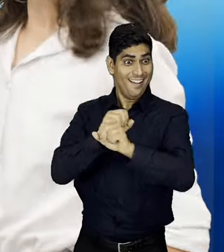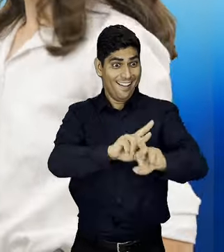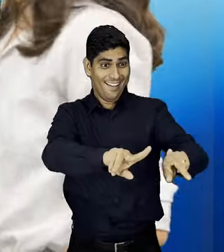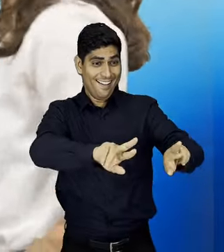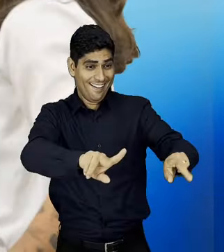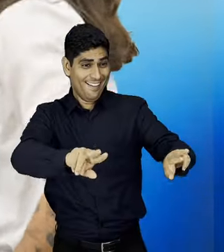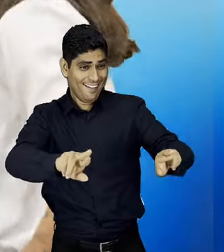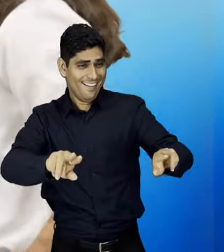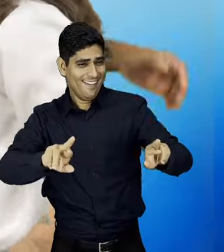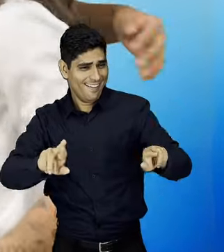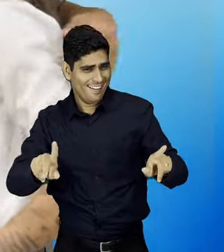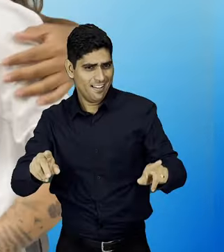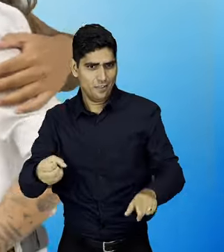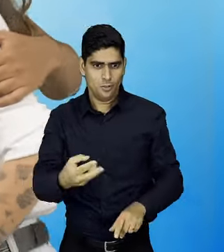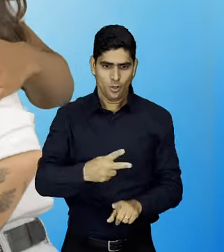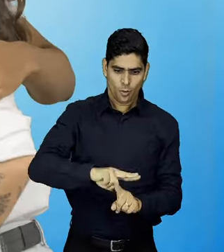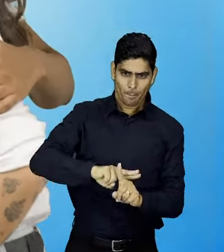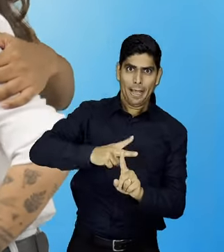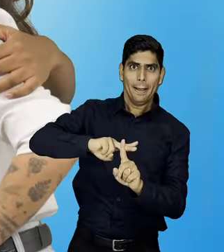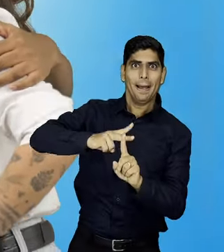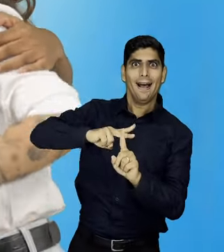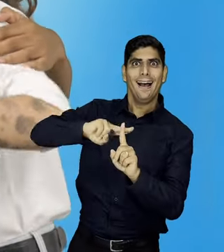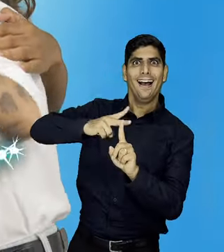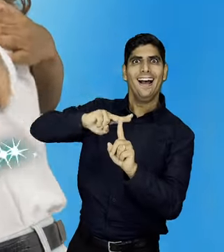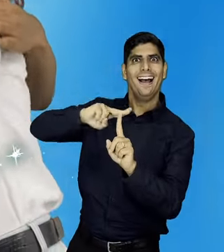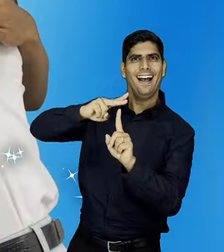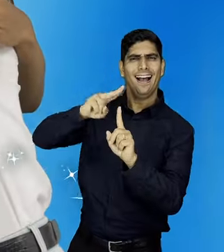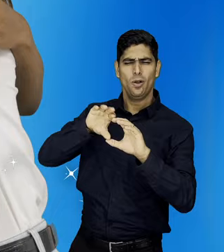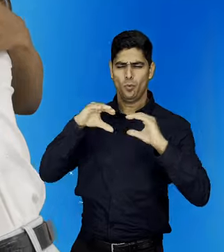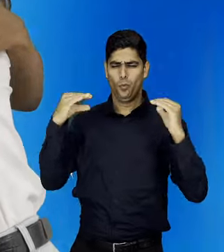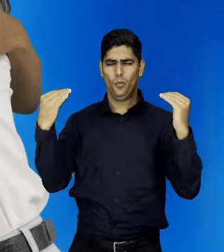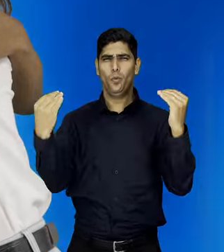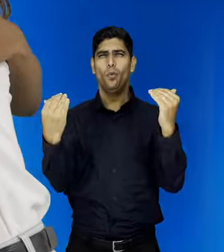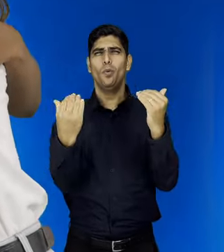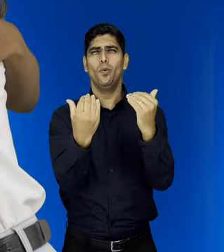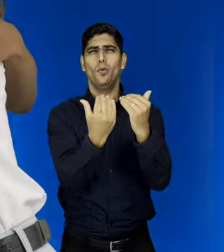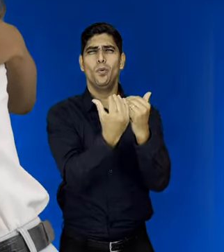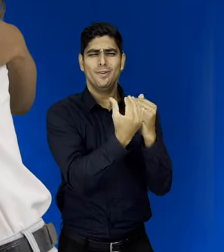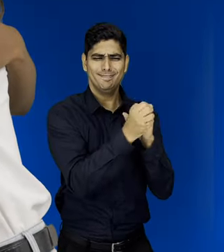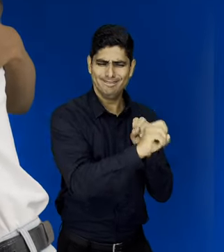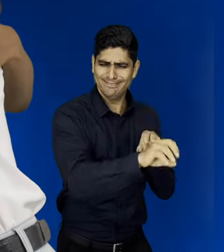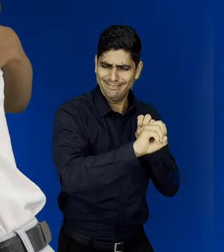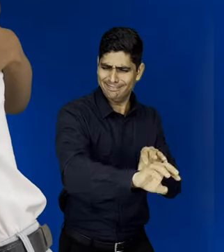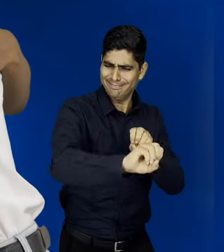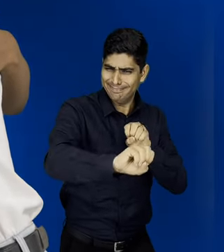Vive a diversidade e abraça a inovação